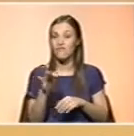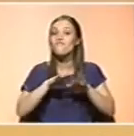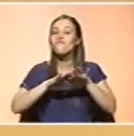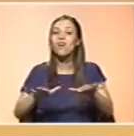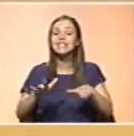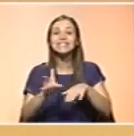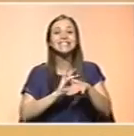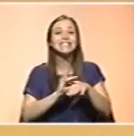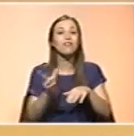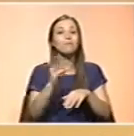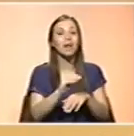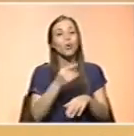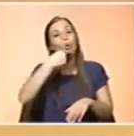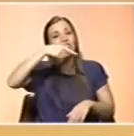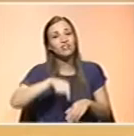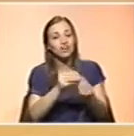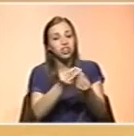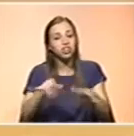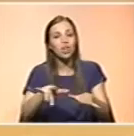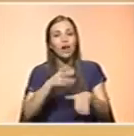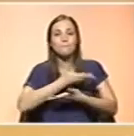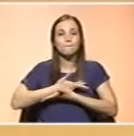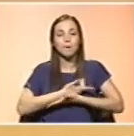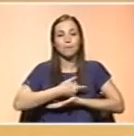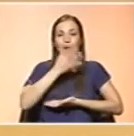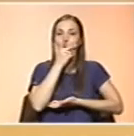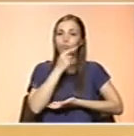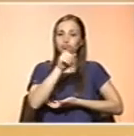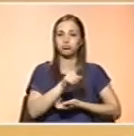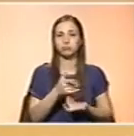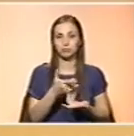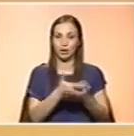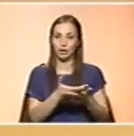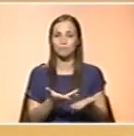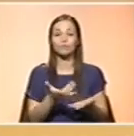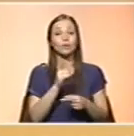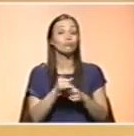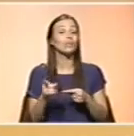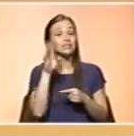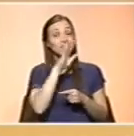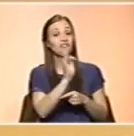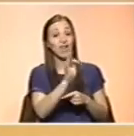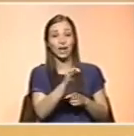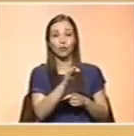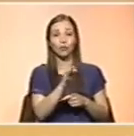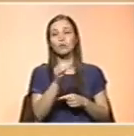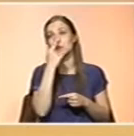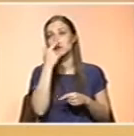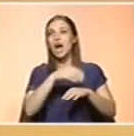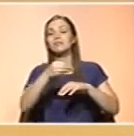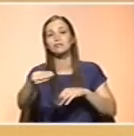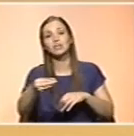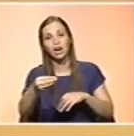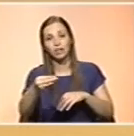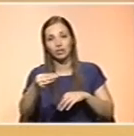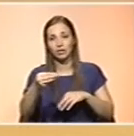exatamente uma vez mais a primeira infância. E porquê? Porque a ter carência em ferro é preferível que ela ocorra mais tarde, inclusivamente até na adolescência, e